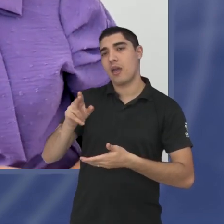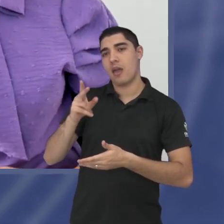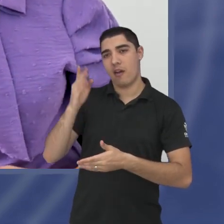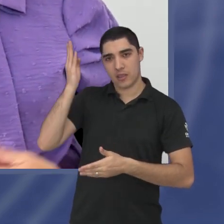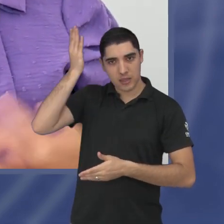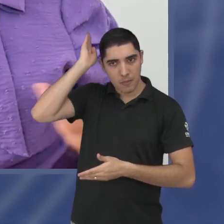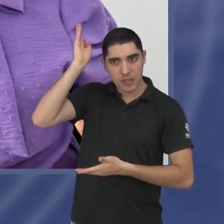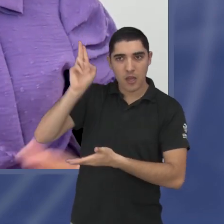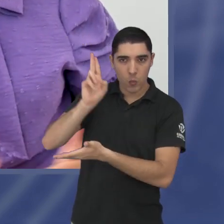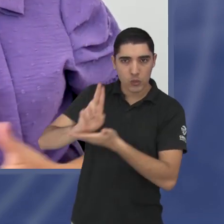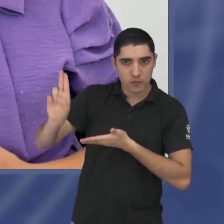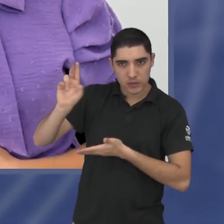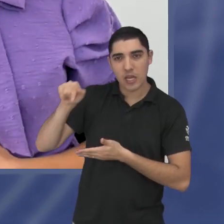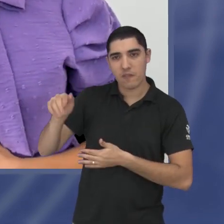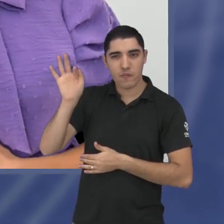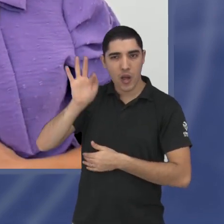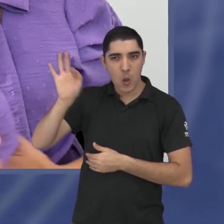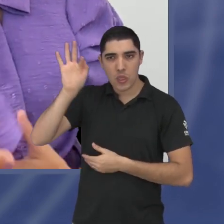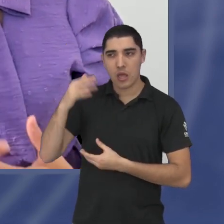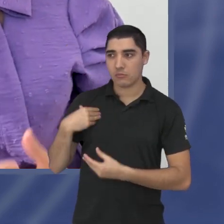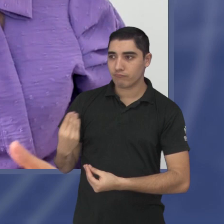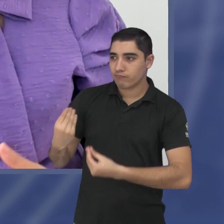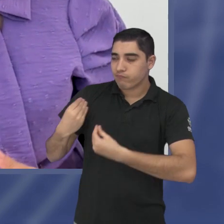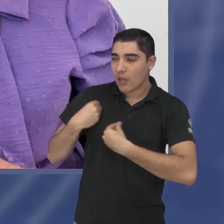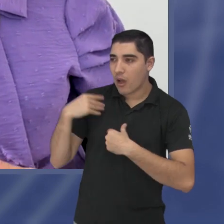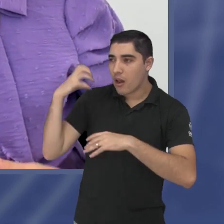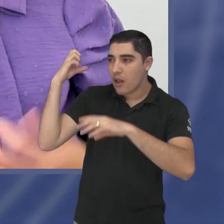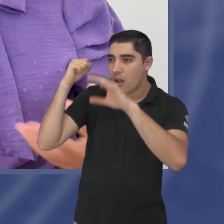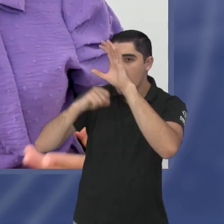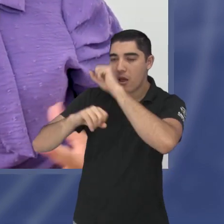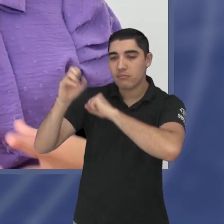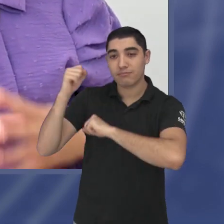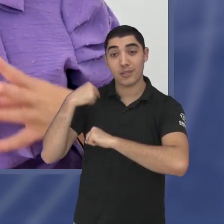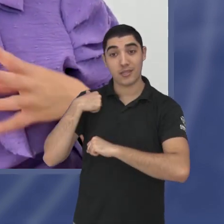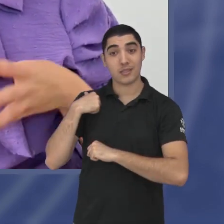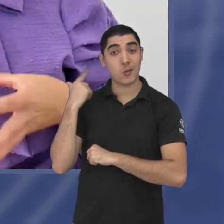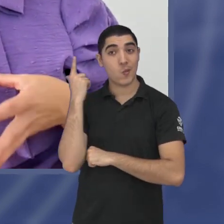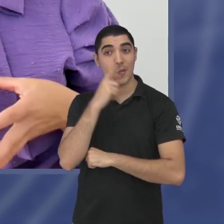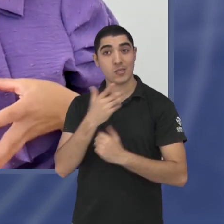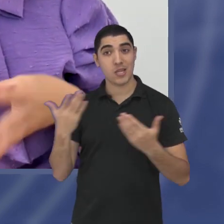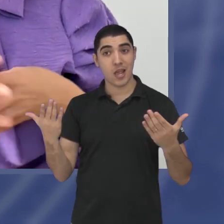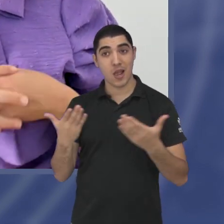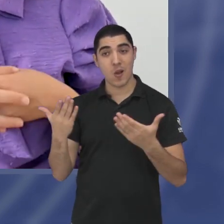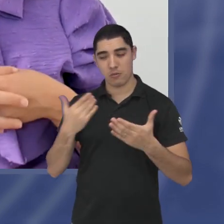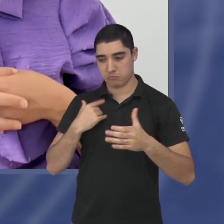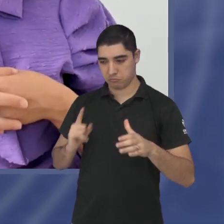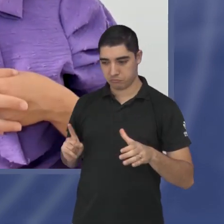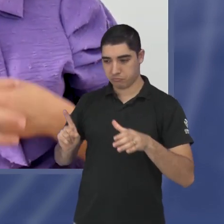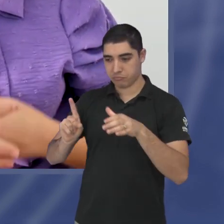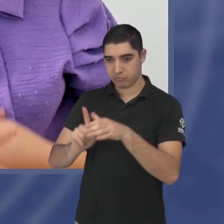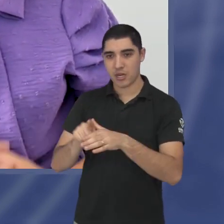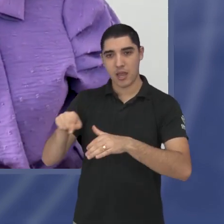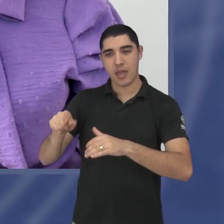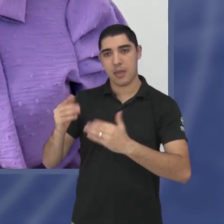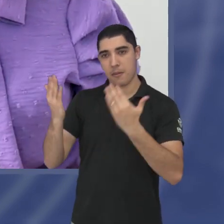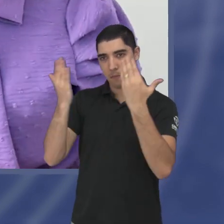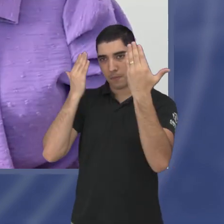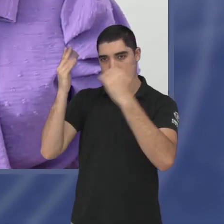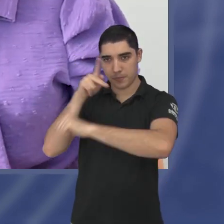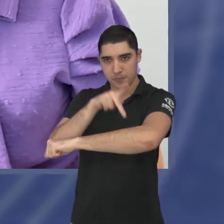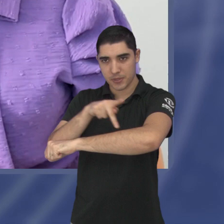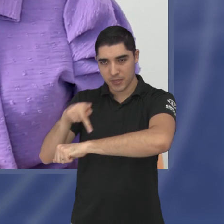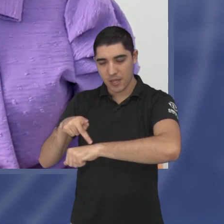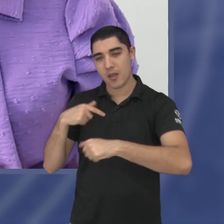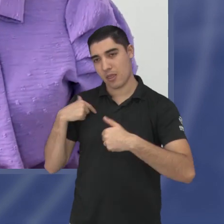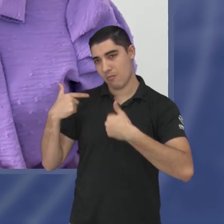por meio da qual também eu tenho essa oportunidade de estar no meio da psicopedagogia e